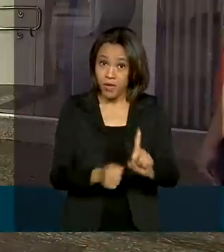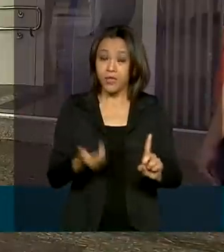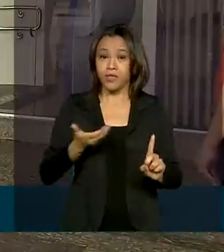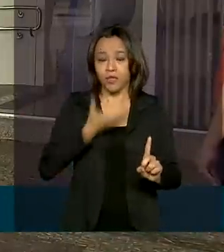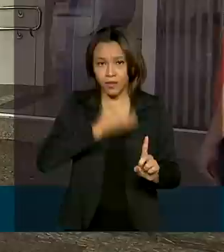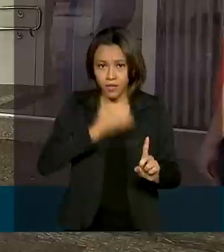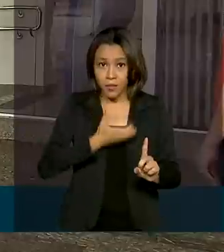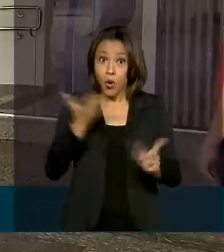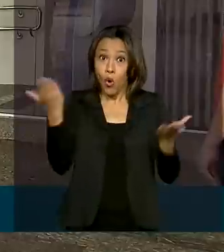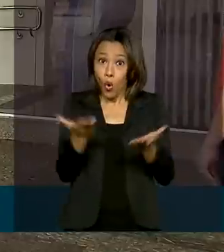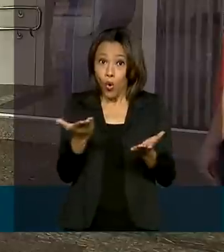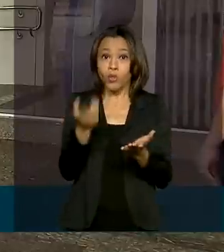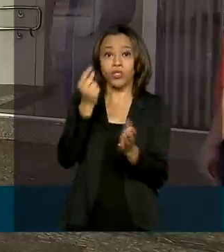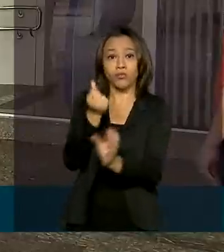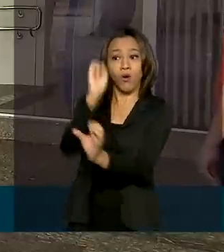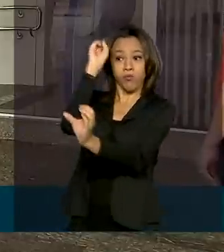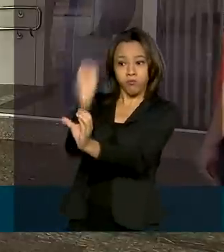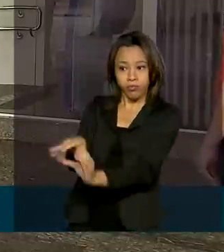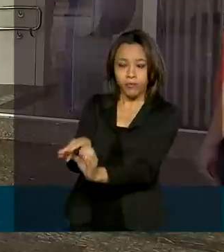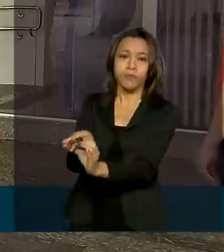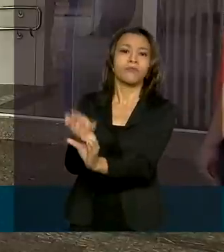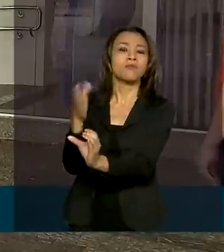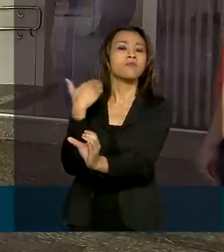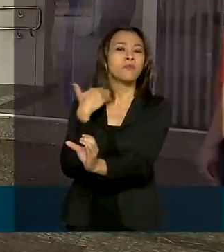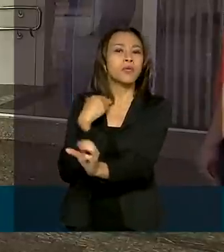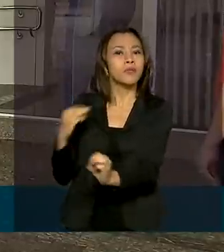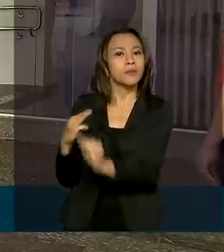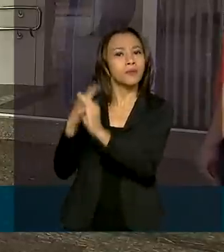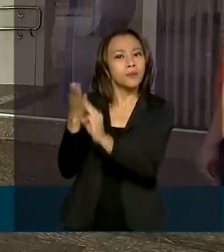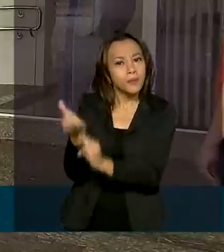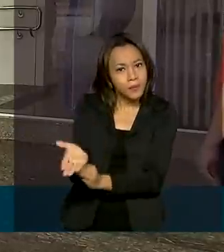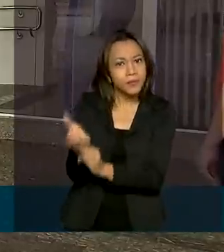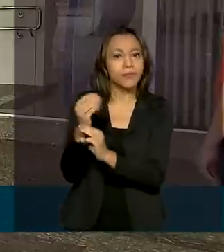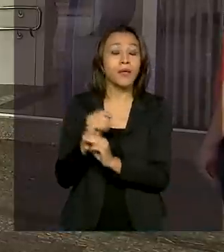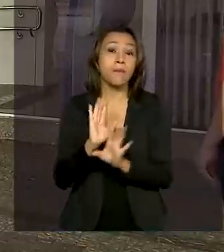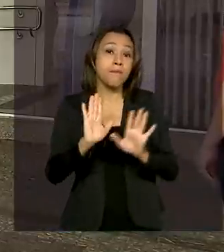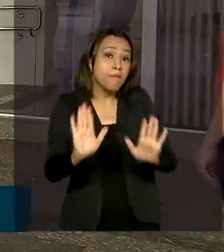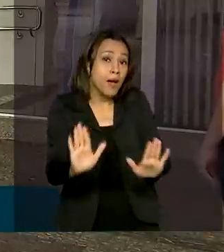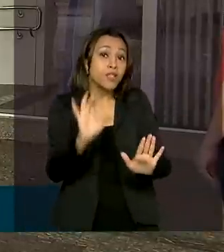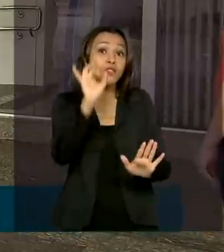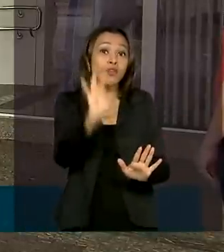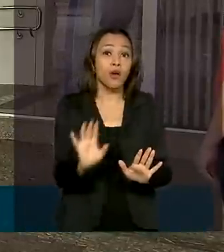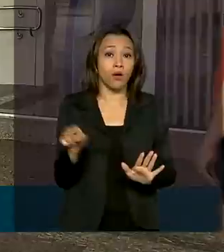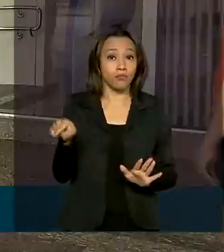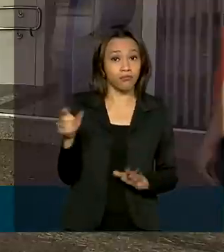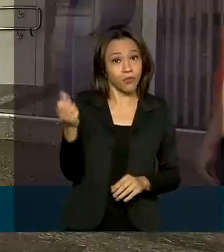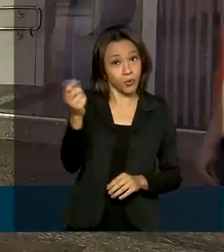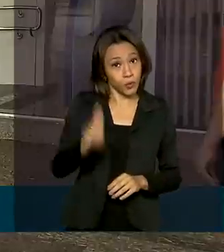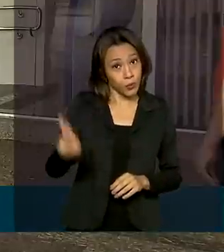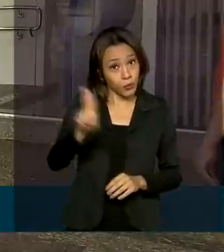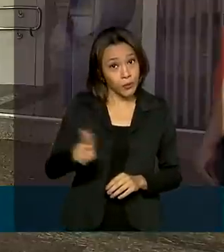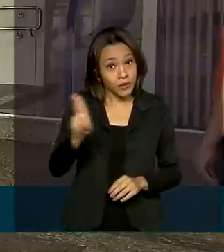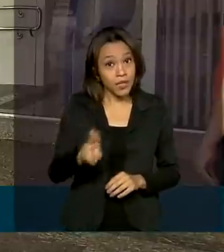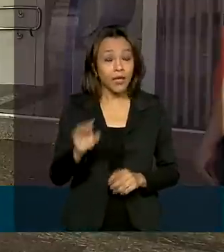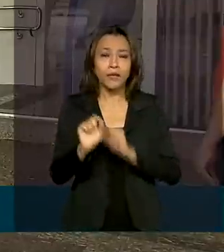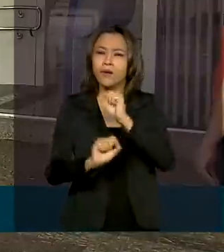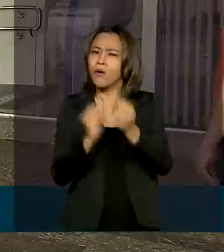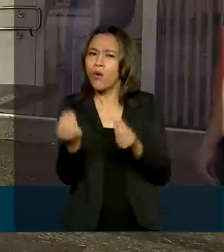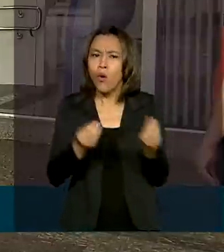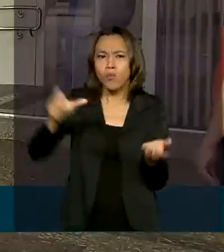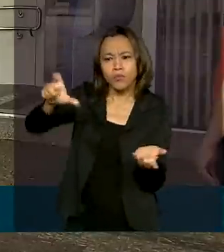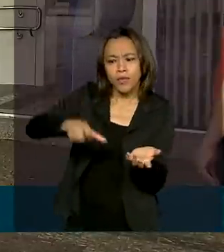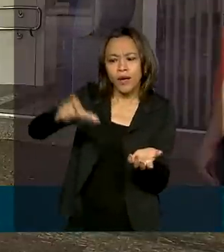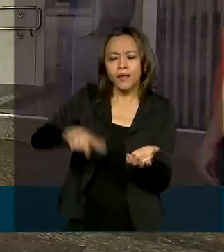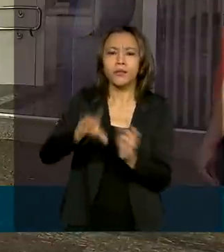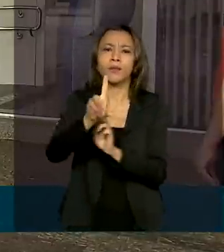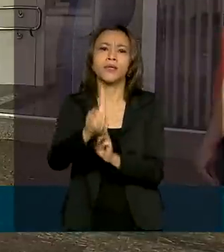conta Poupança Social Digital da Caixa. Mas ele primeiro só vai poder ser usado em forma de débito. Ele, para